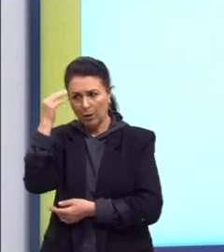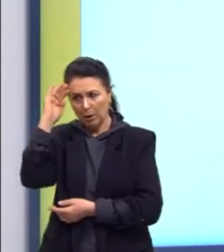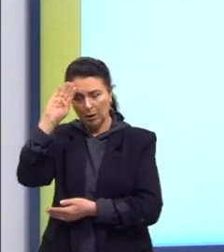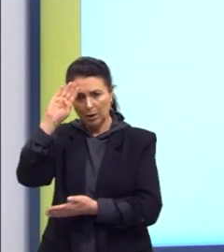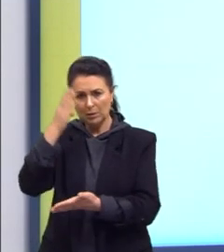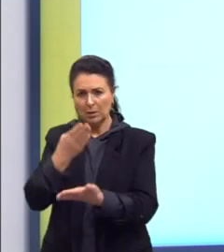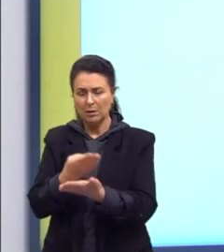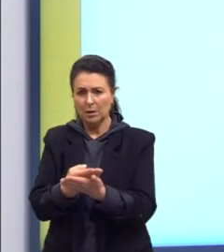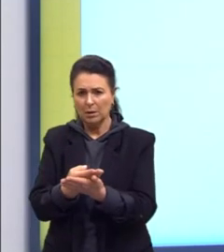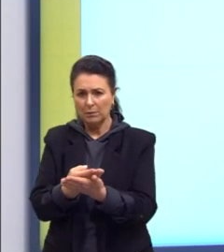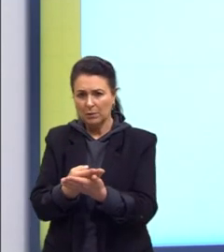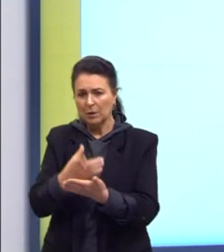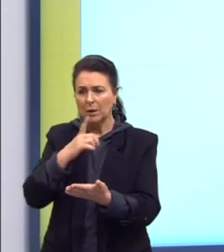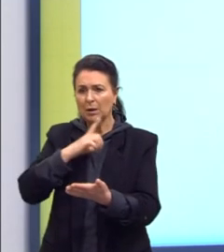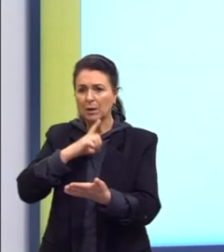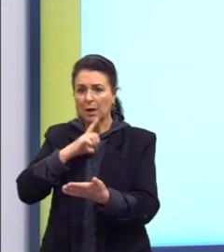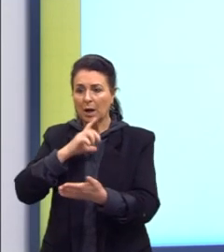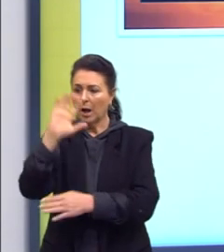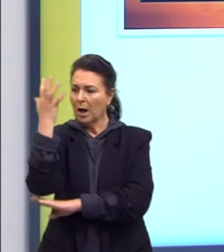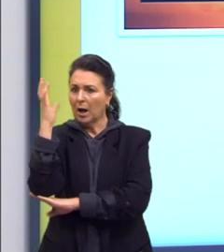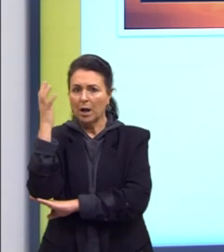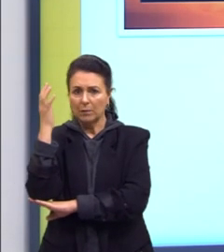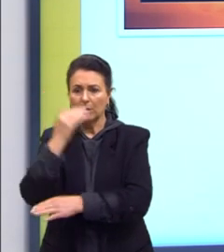tipo de árvore originava também ganso.